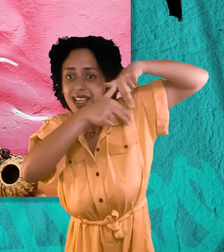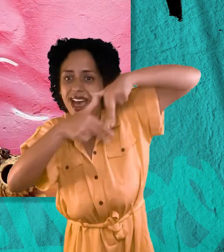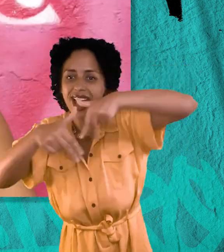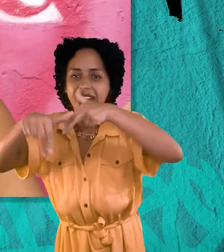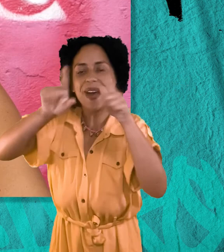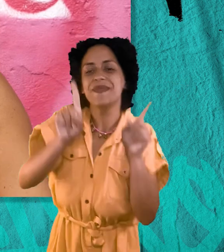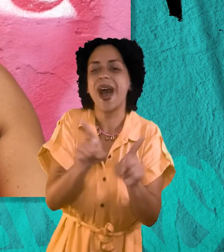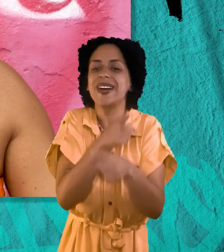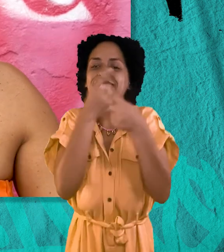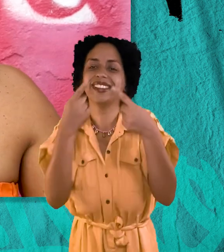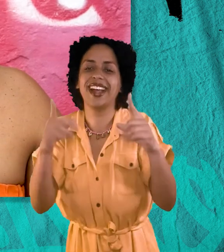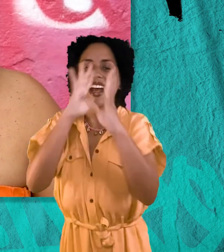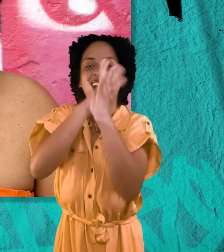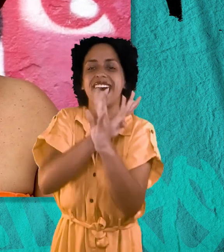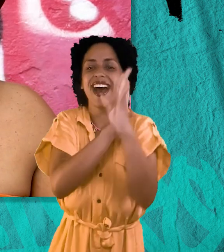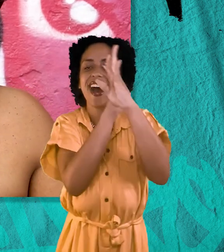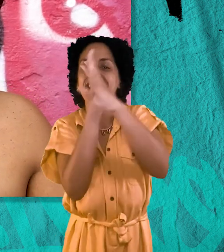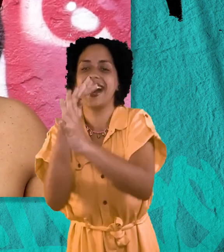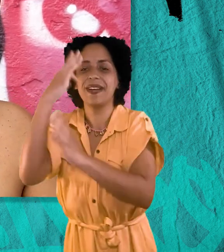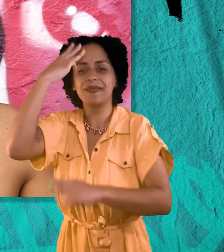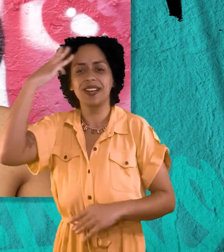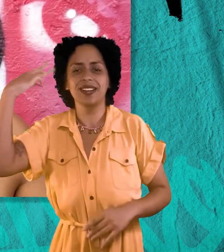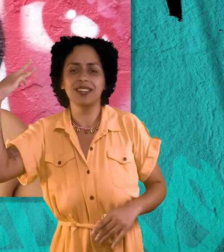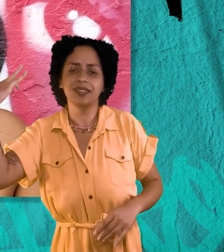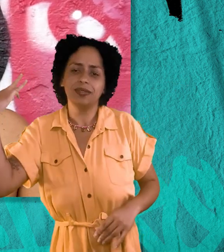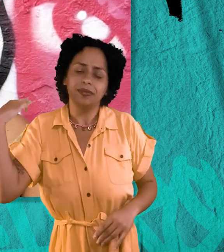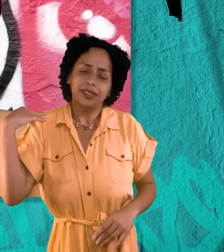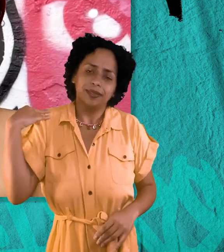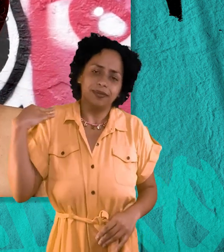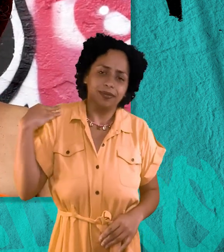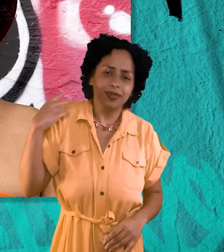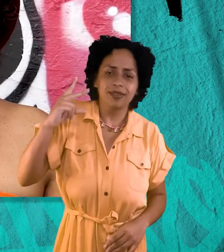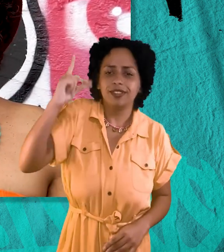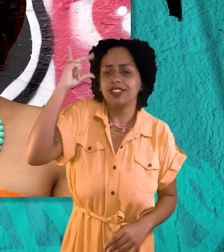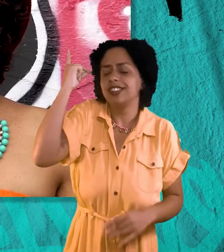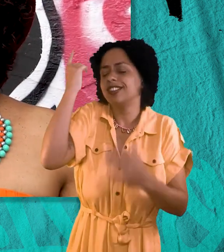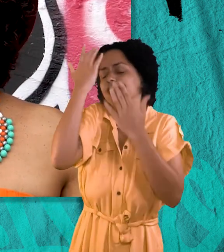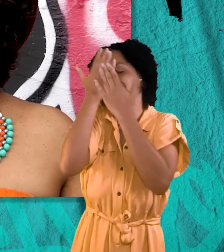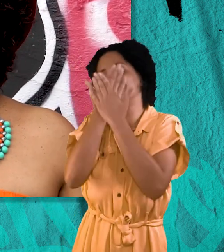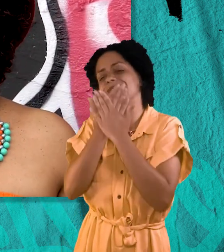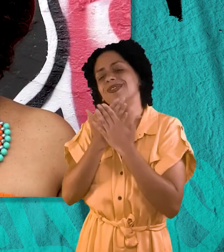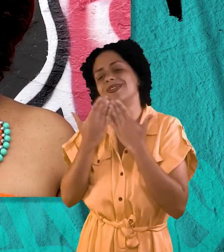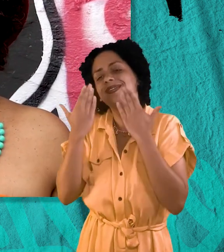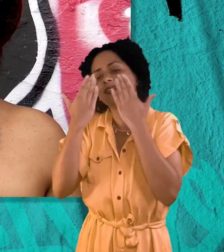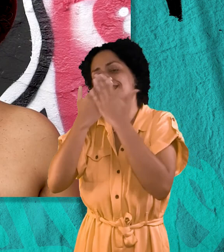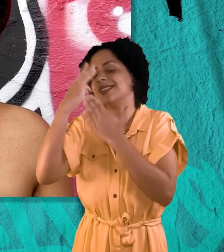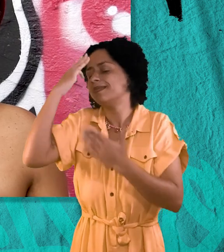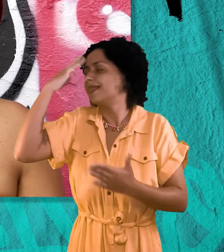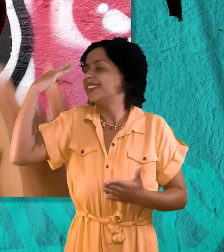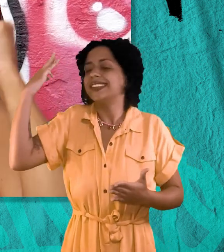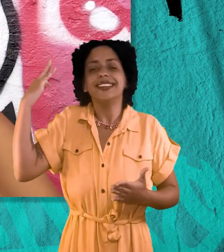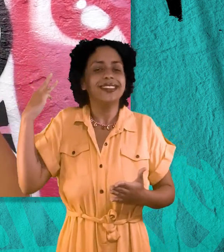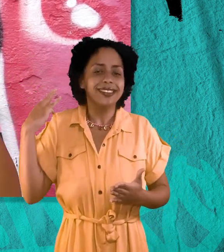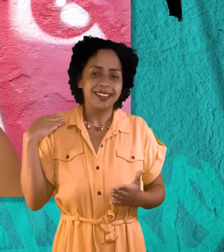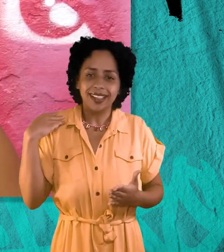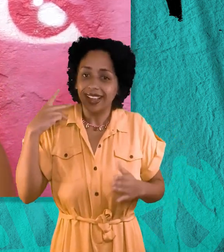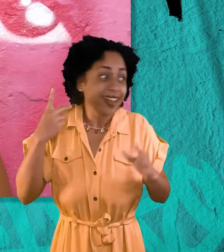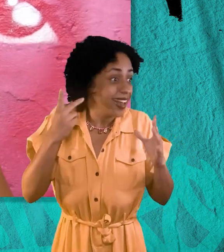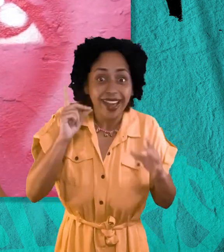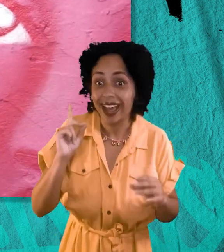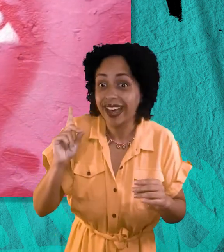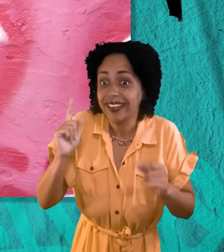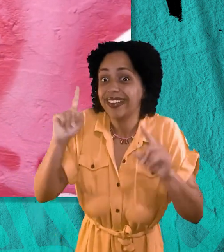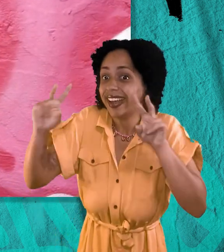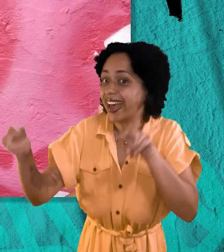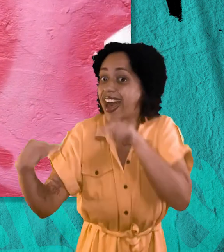Maria. Maria, o nome mais antigo e o mais doce. Lena, Maria só. E a menina ficou tão